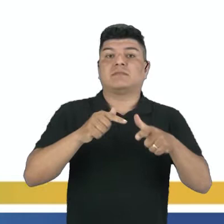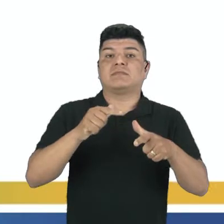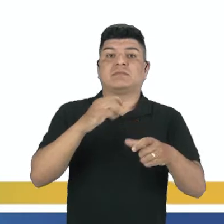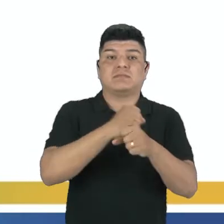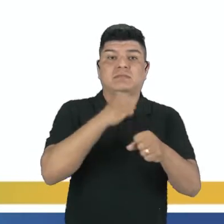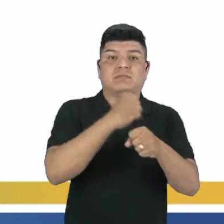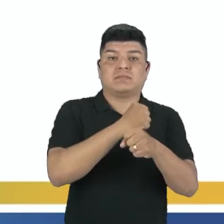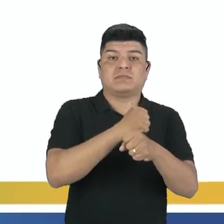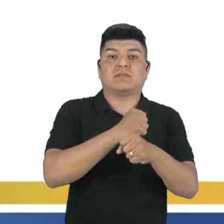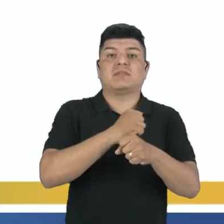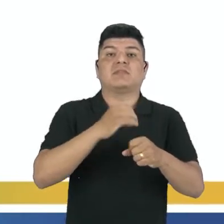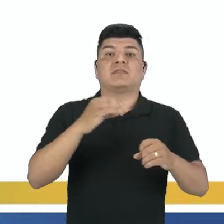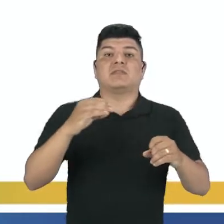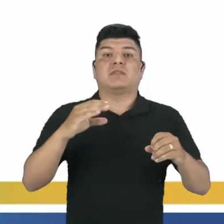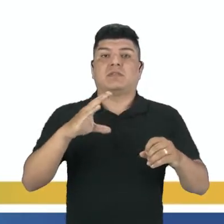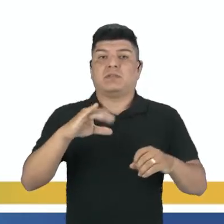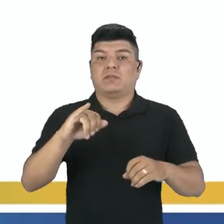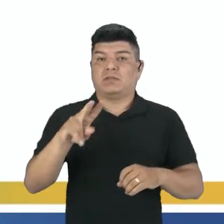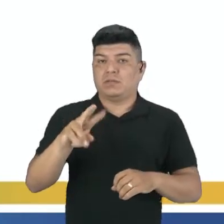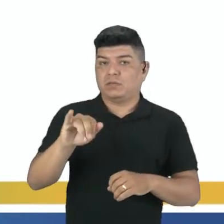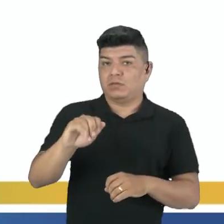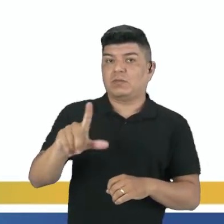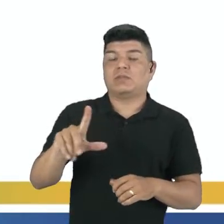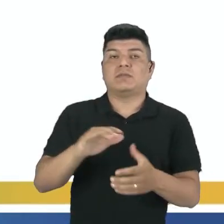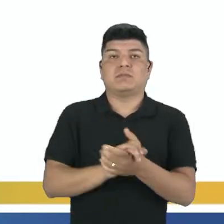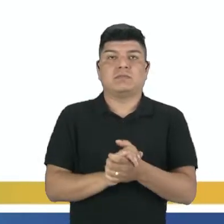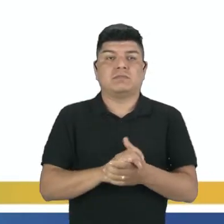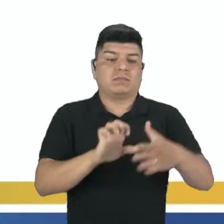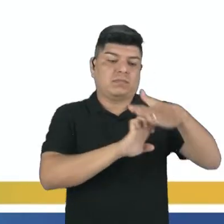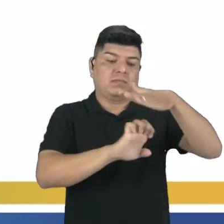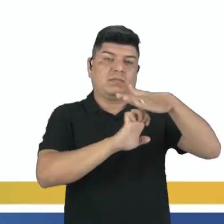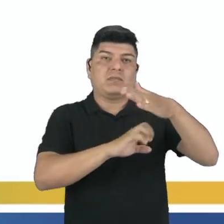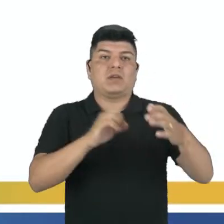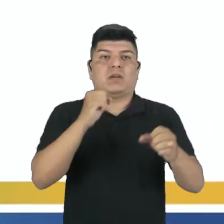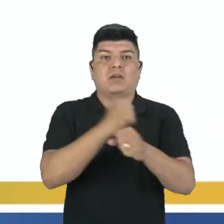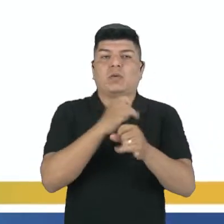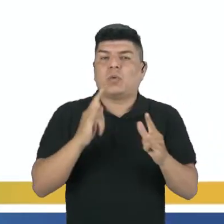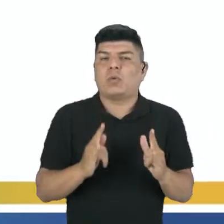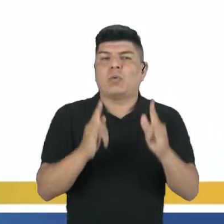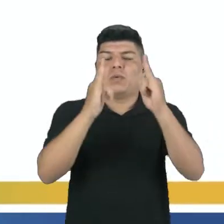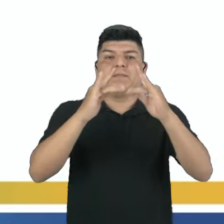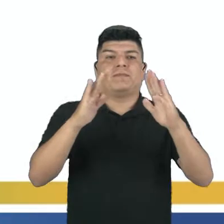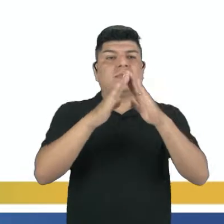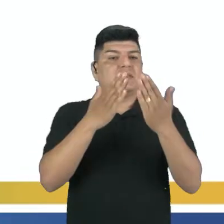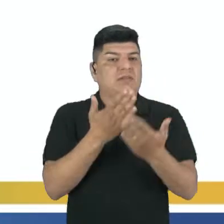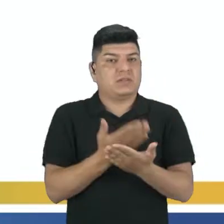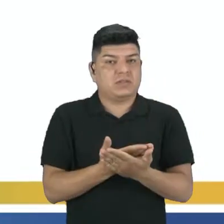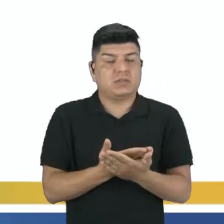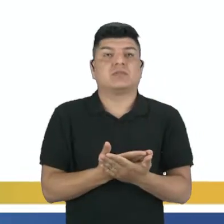construção civil. Tem empresas que vivem disso, Constrói prédios, escolas,